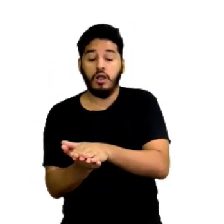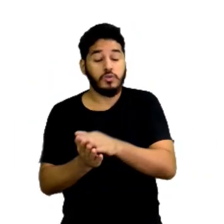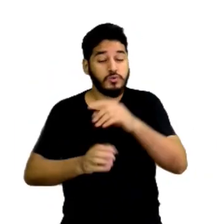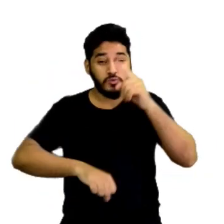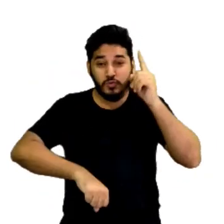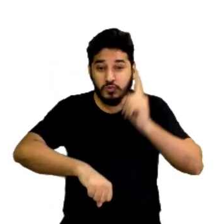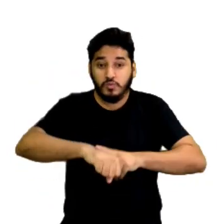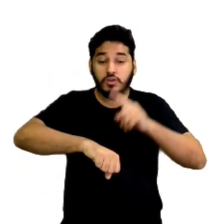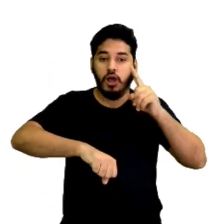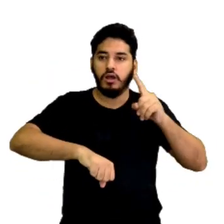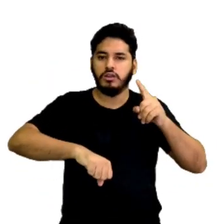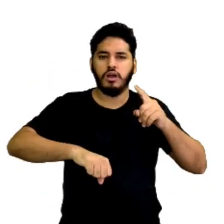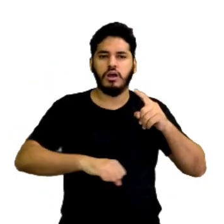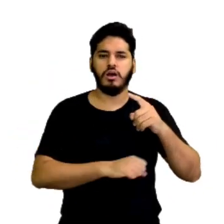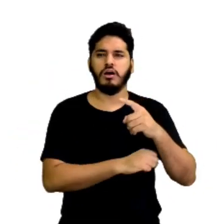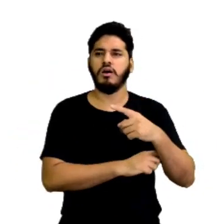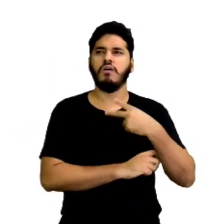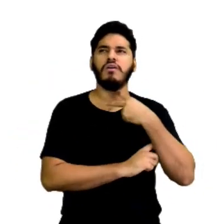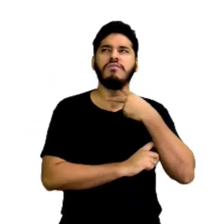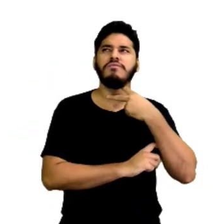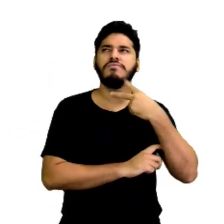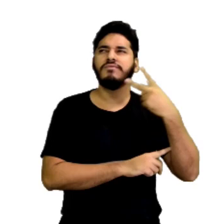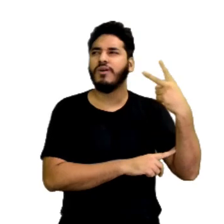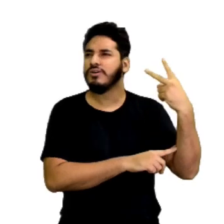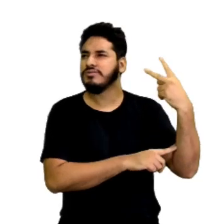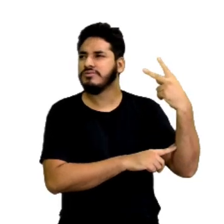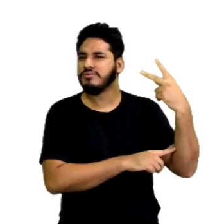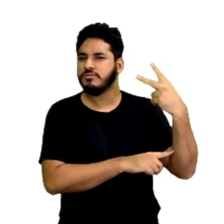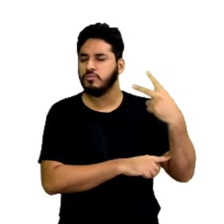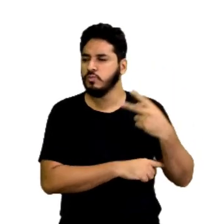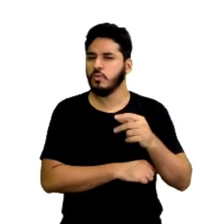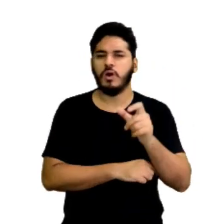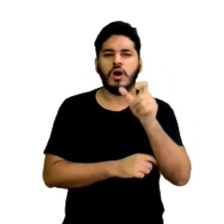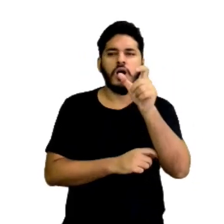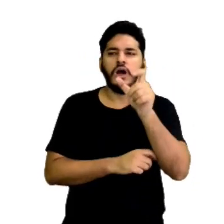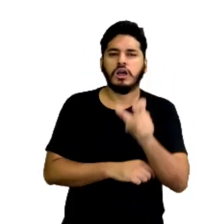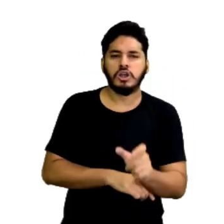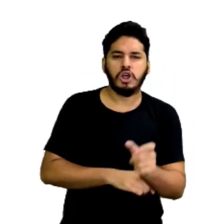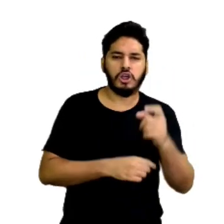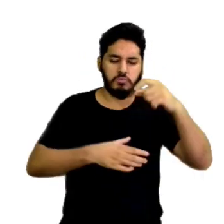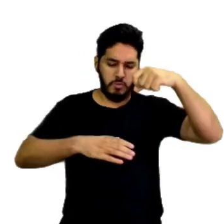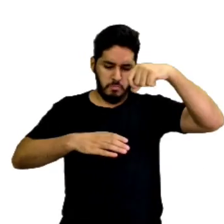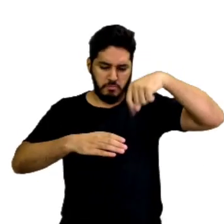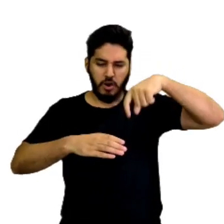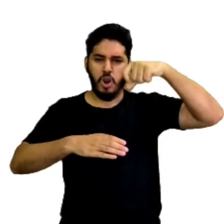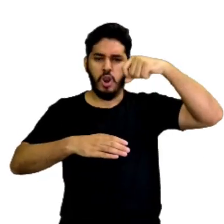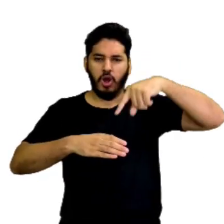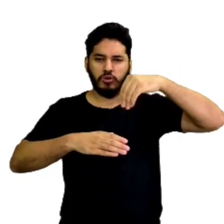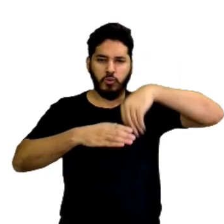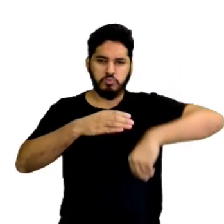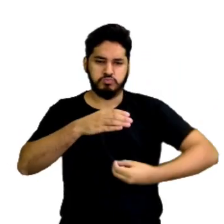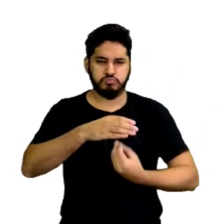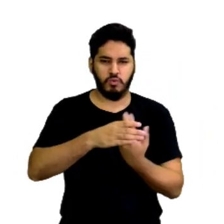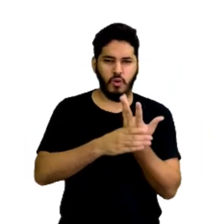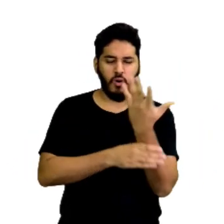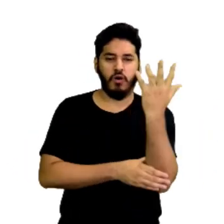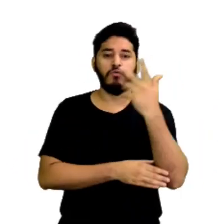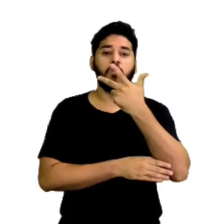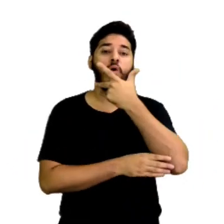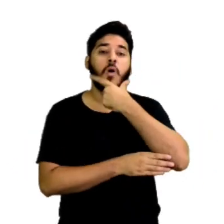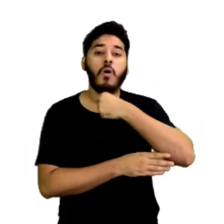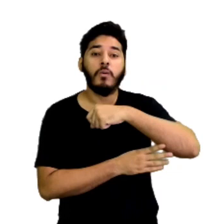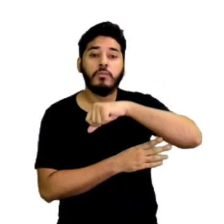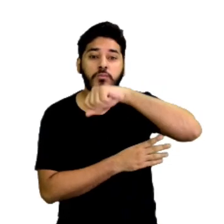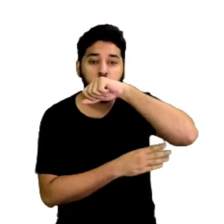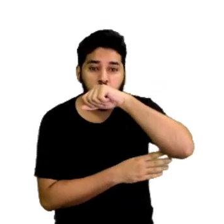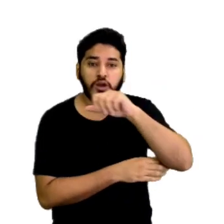uma voz falou. Quem me plantou foi o pai do